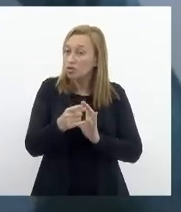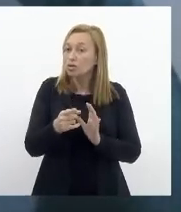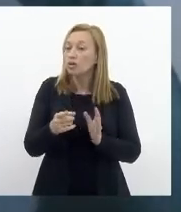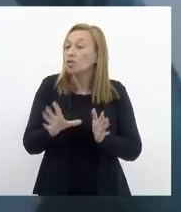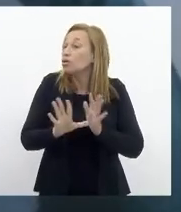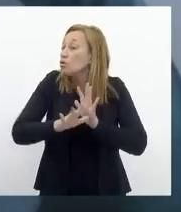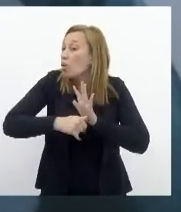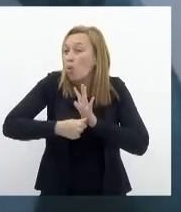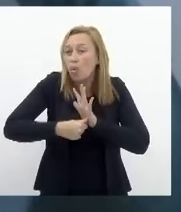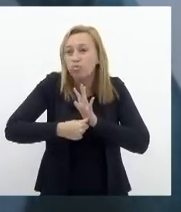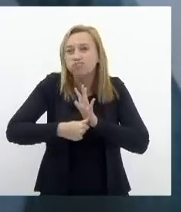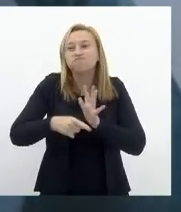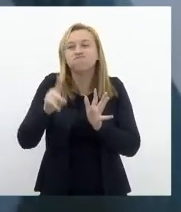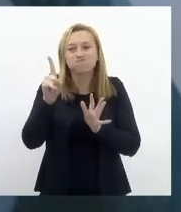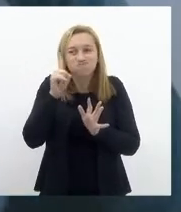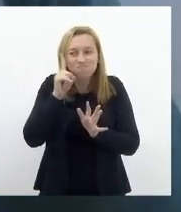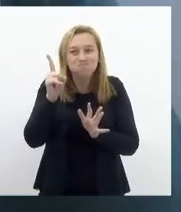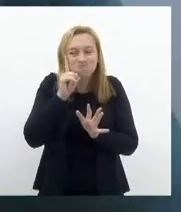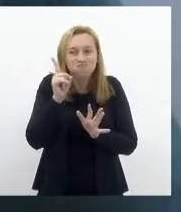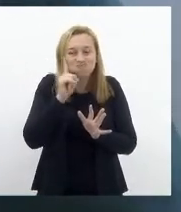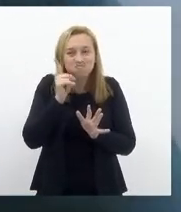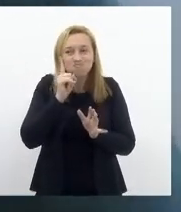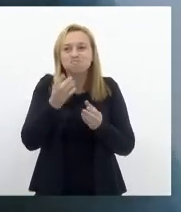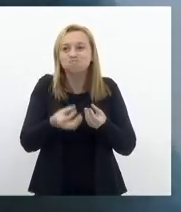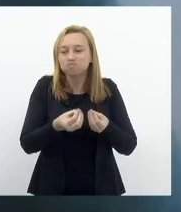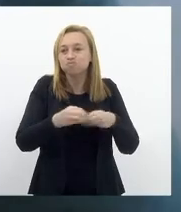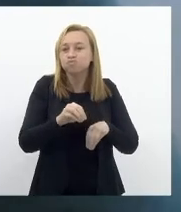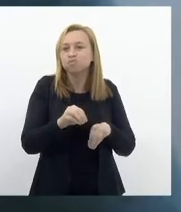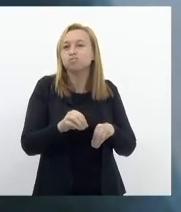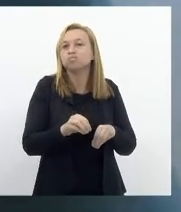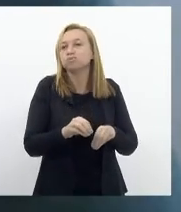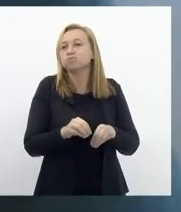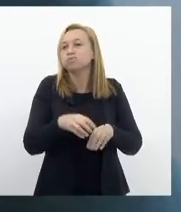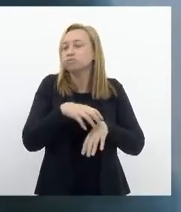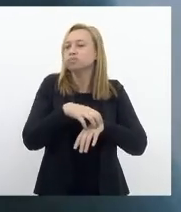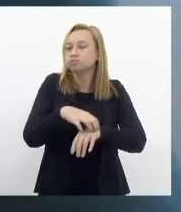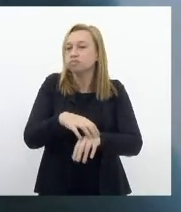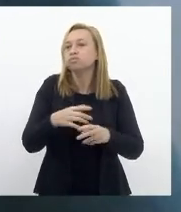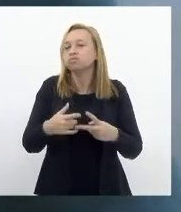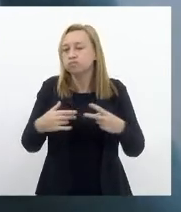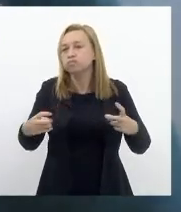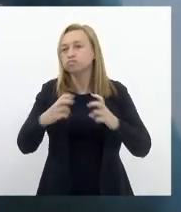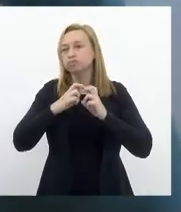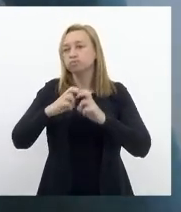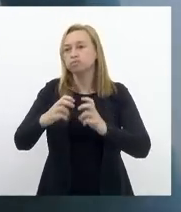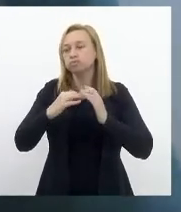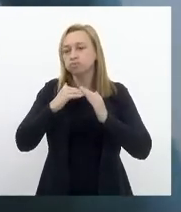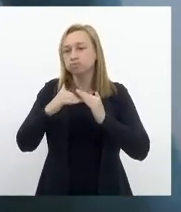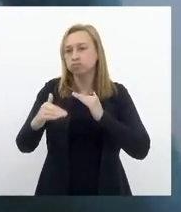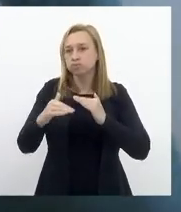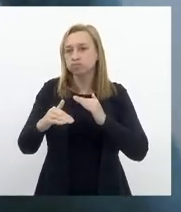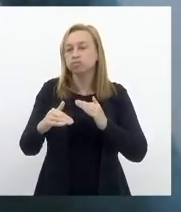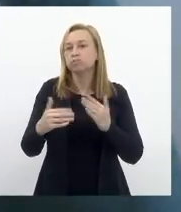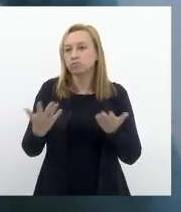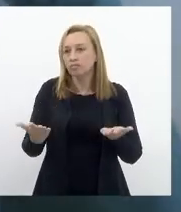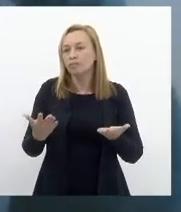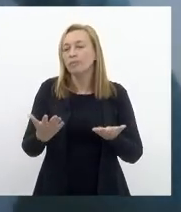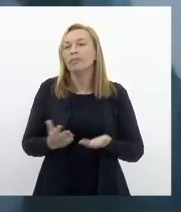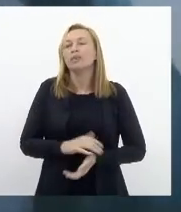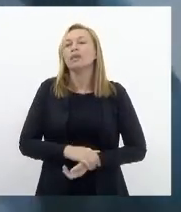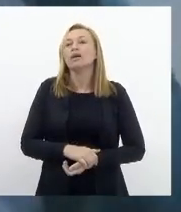roubo permanente. Isso afeta o transporte, o metrô, o trem, a energia, penaliza o trabalhador.